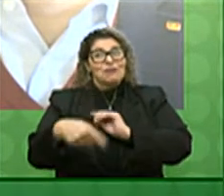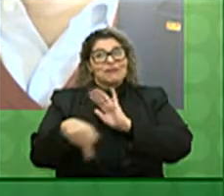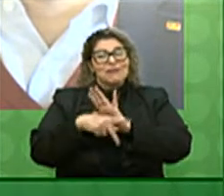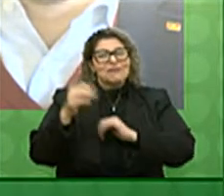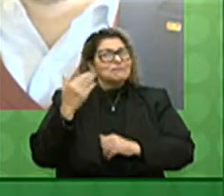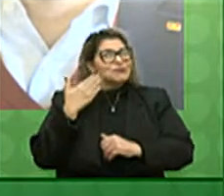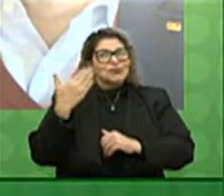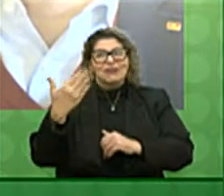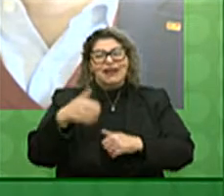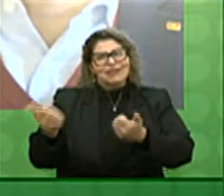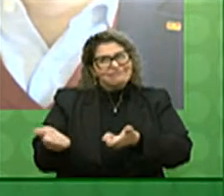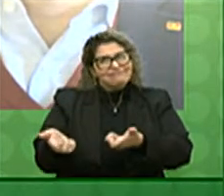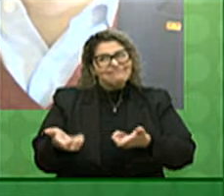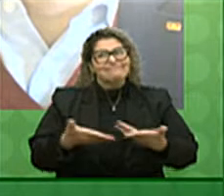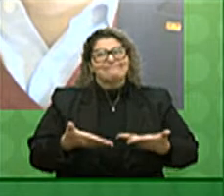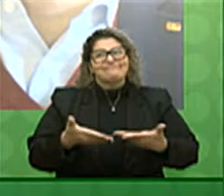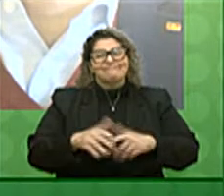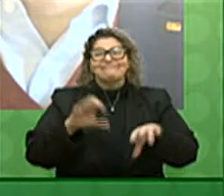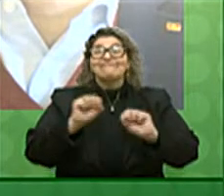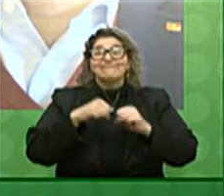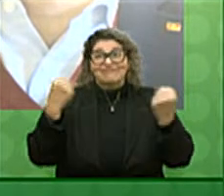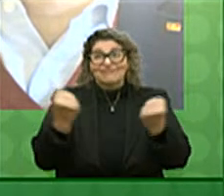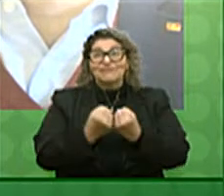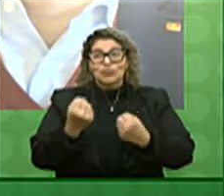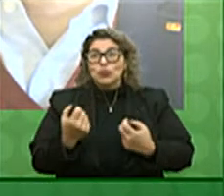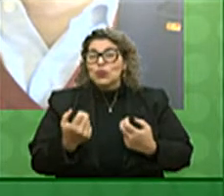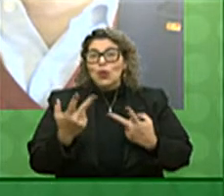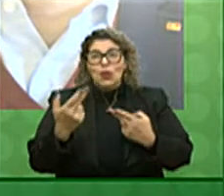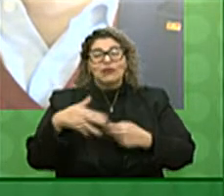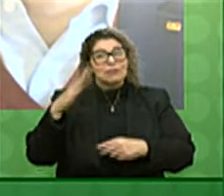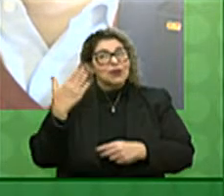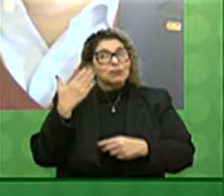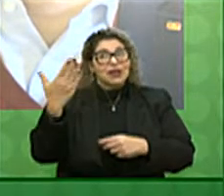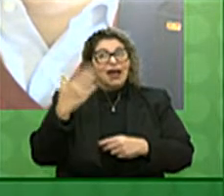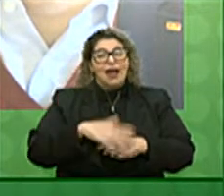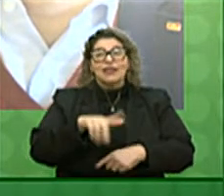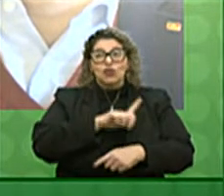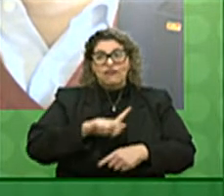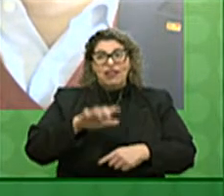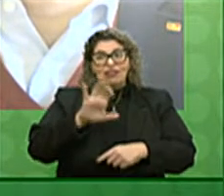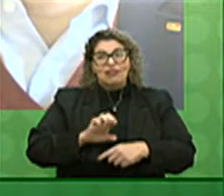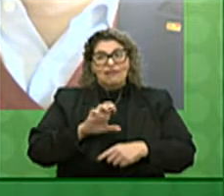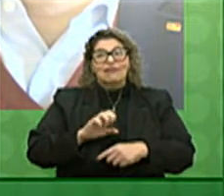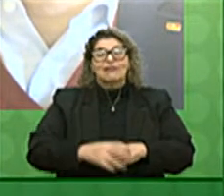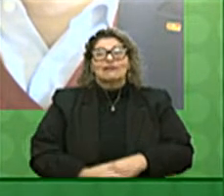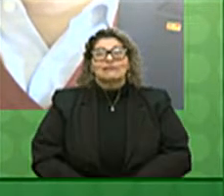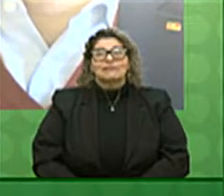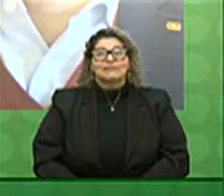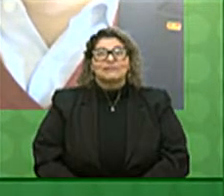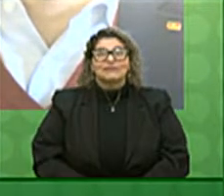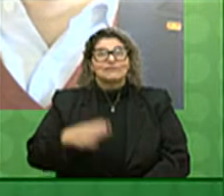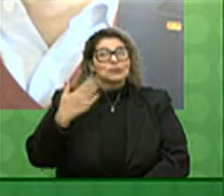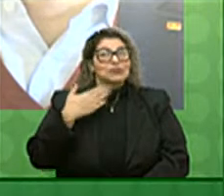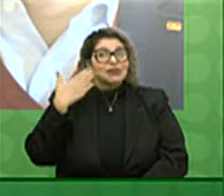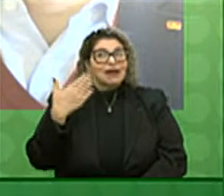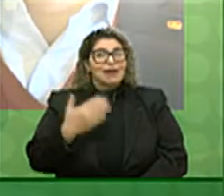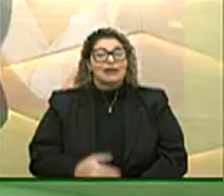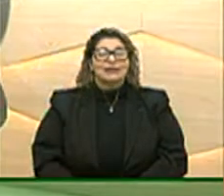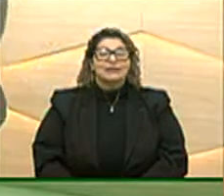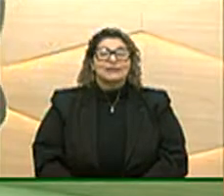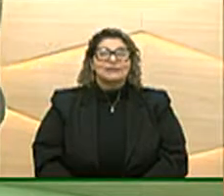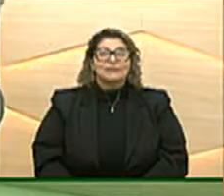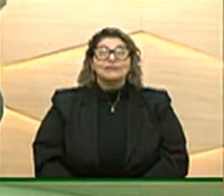mais uma vez, muito bem-vindo ao nosso seminário e, da mesma forma, o nosso agradecimento ao governador Eduardo Leite. Muito obrigado ao presidente